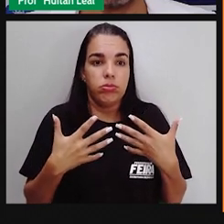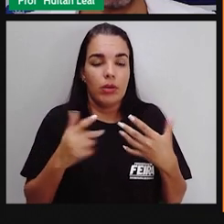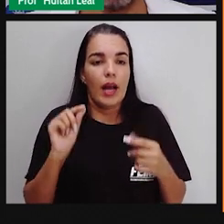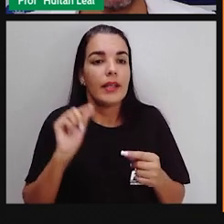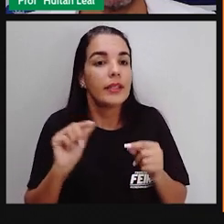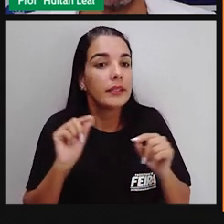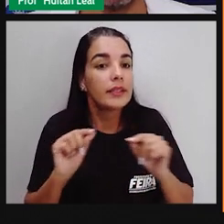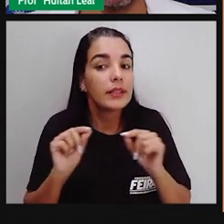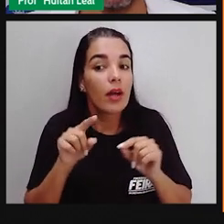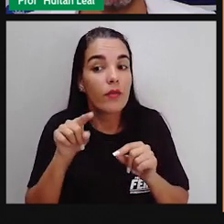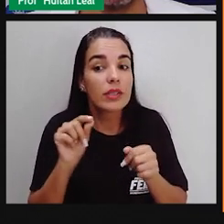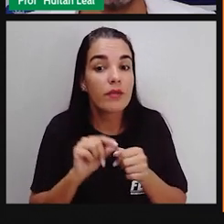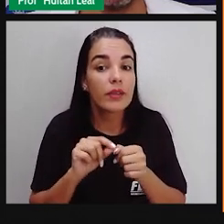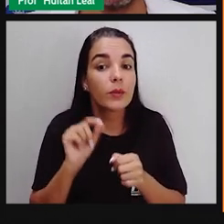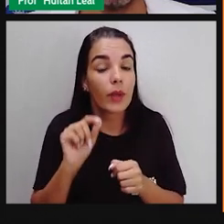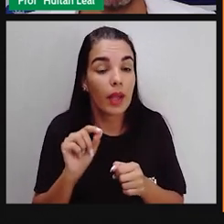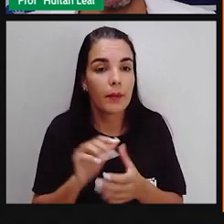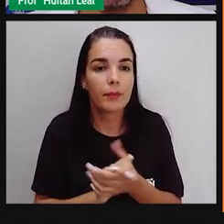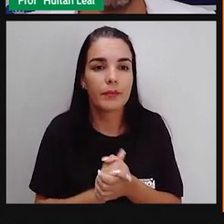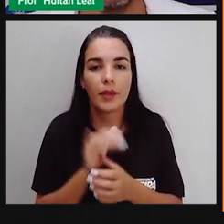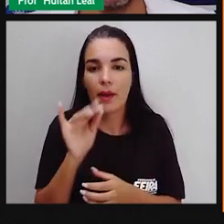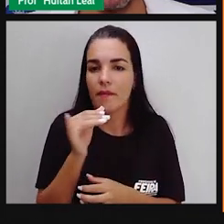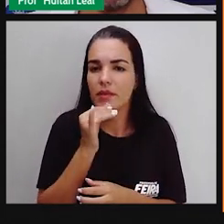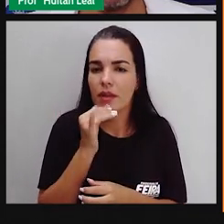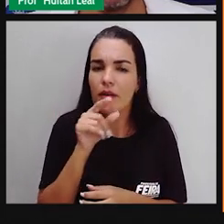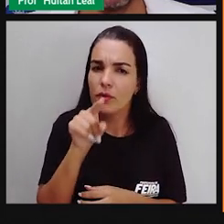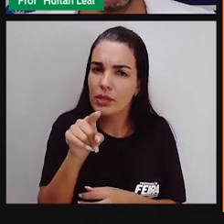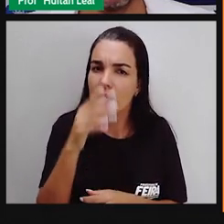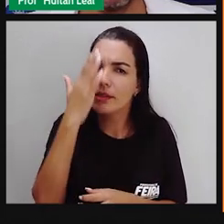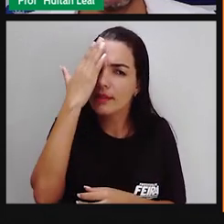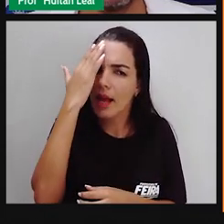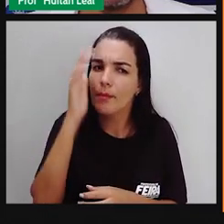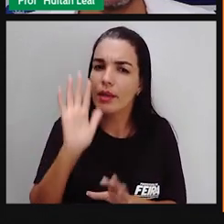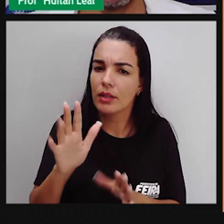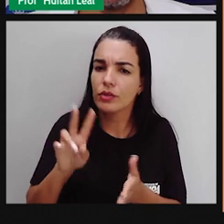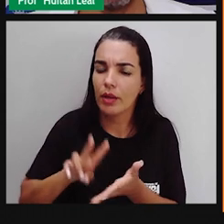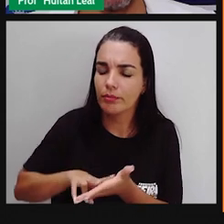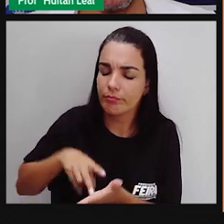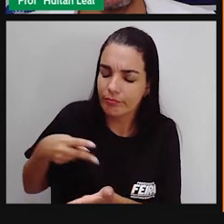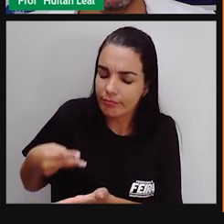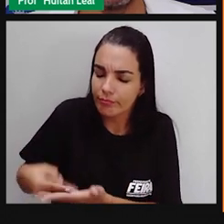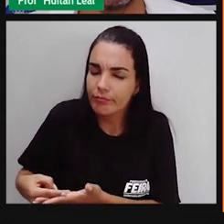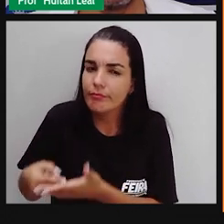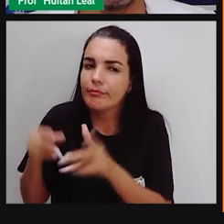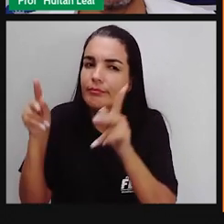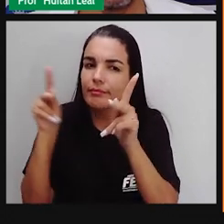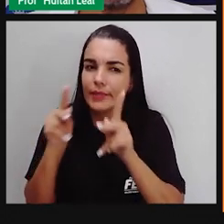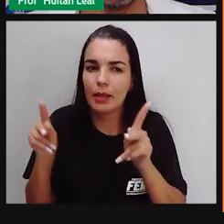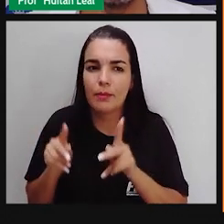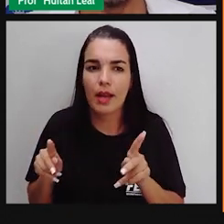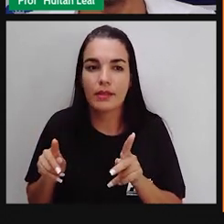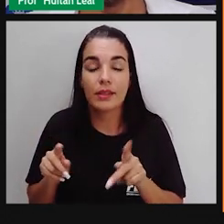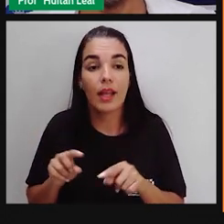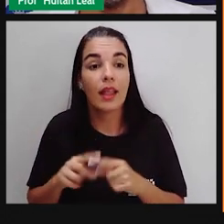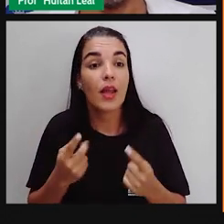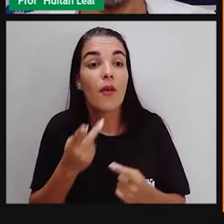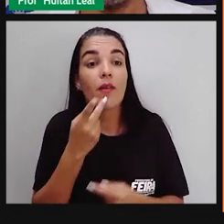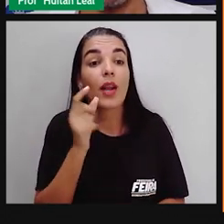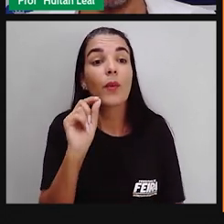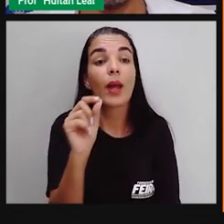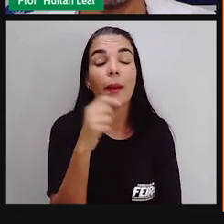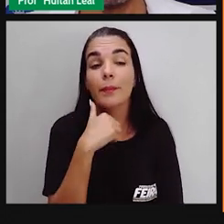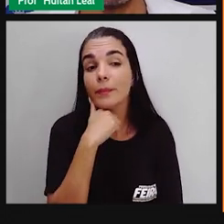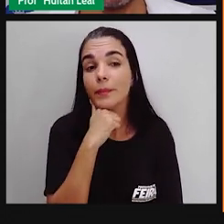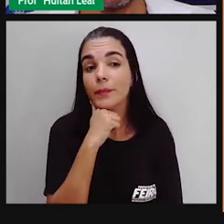com quem você está falando. Observe o exemplo, você sabe que ele descansou em paz? O é eu quero dizer com isso?